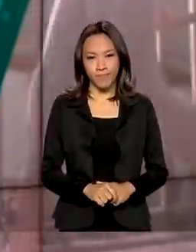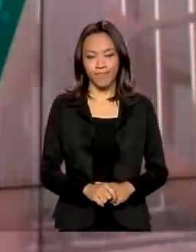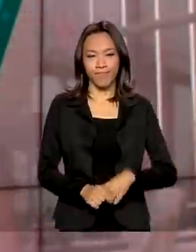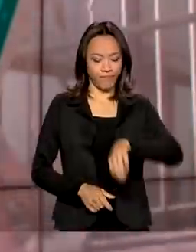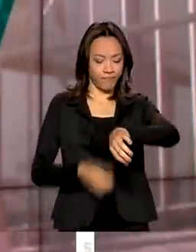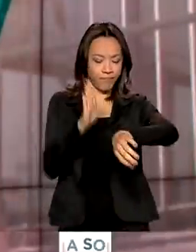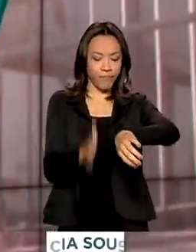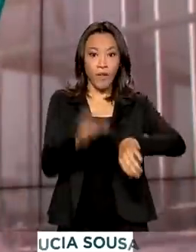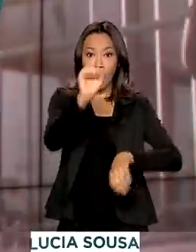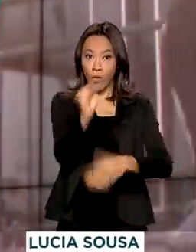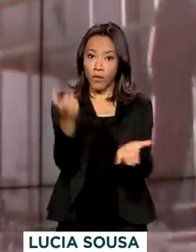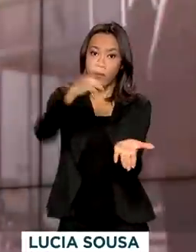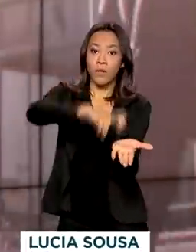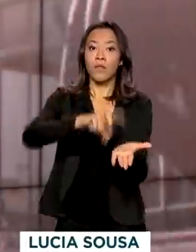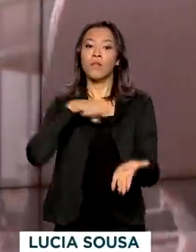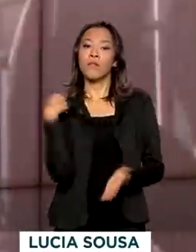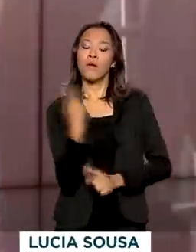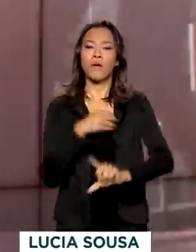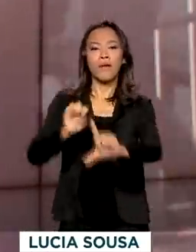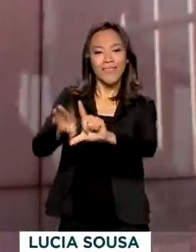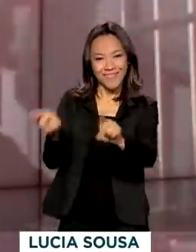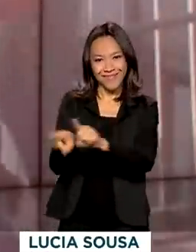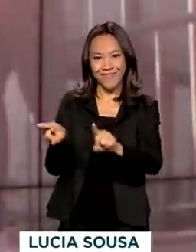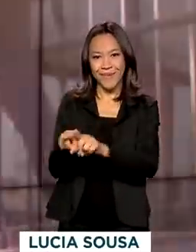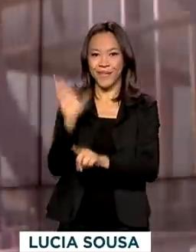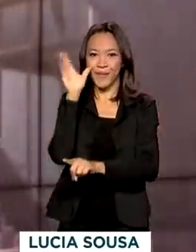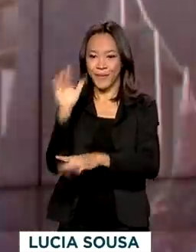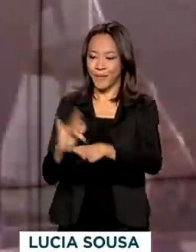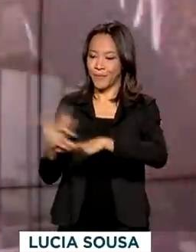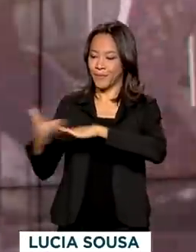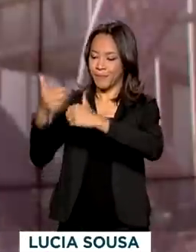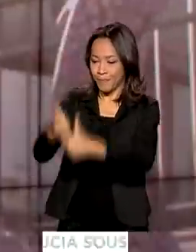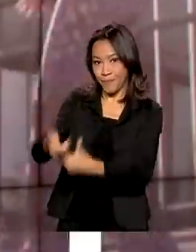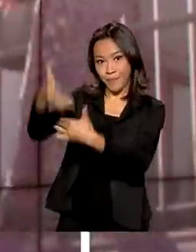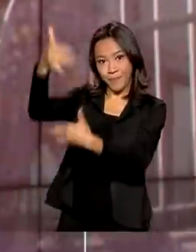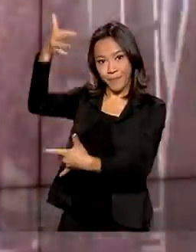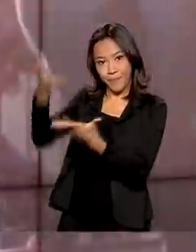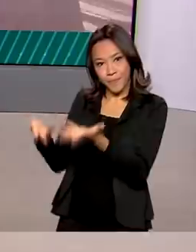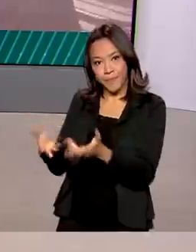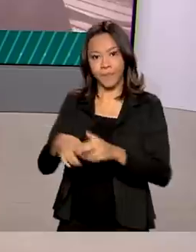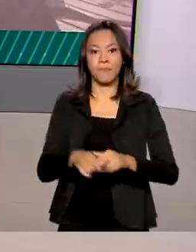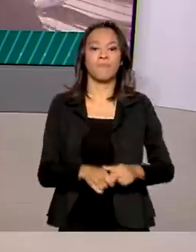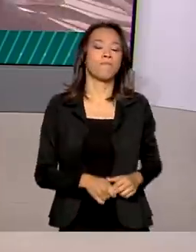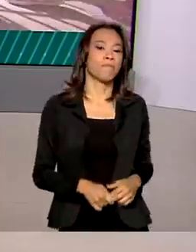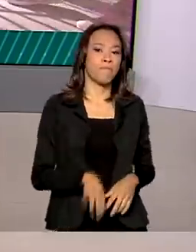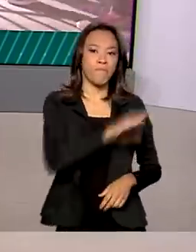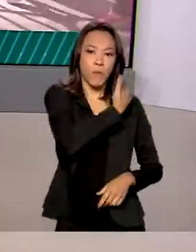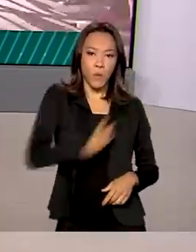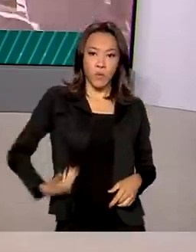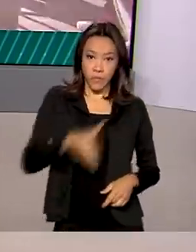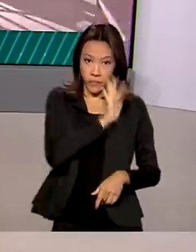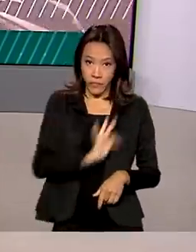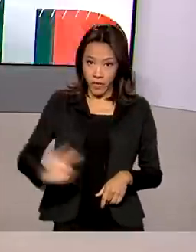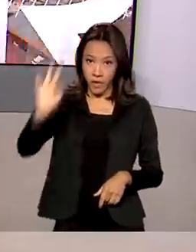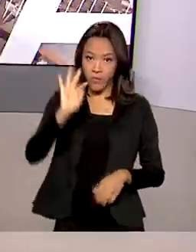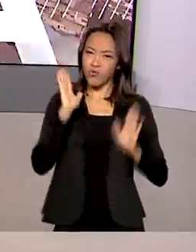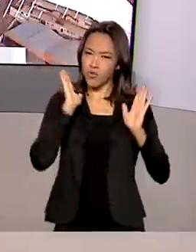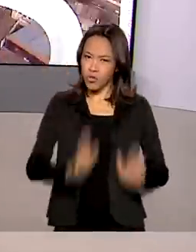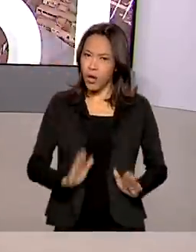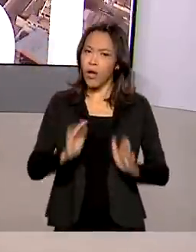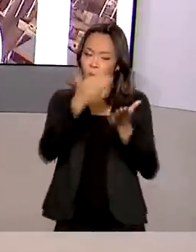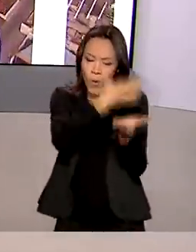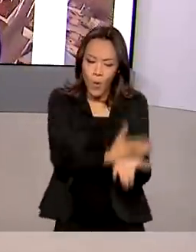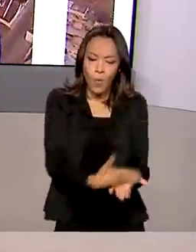Oito horas da manhã, estamos ao vivo também pelas redes sociais. O governo federal deu início à